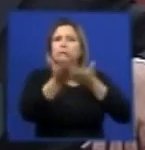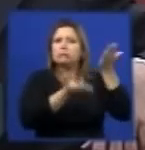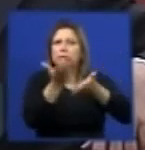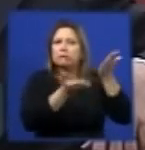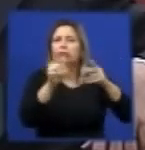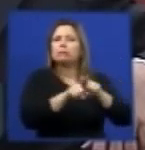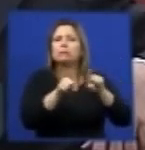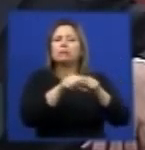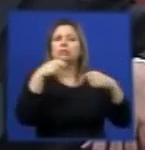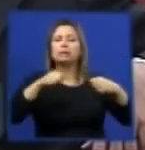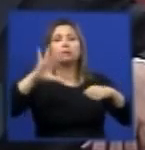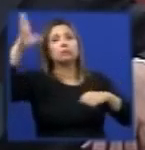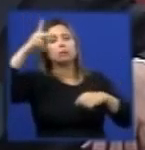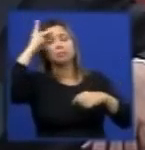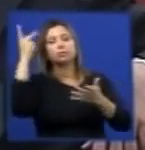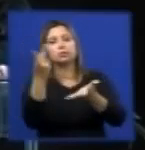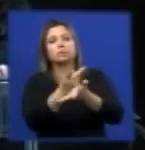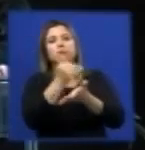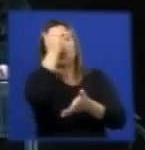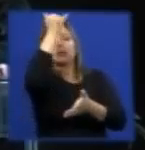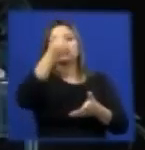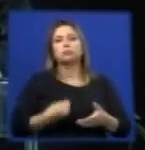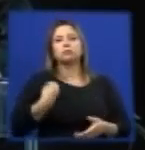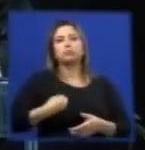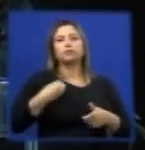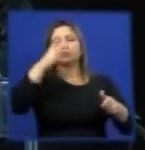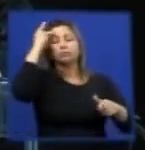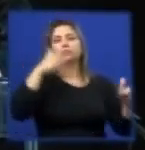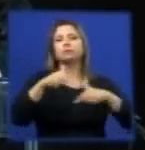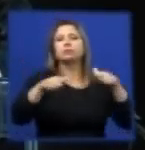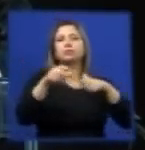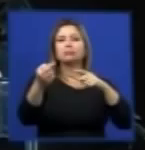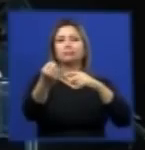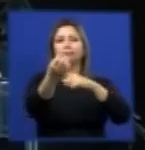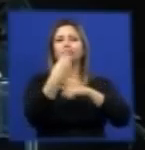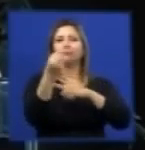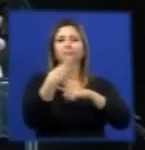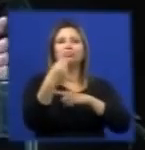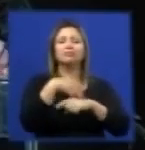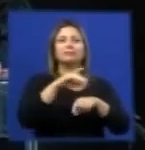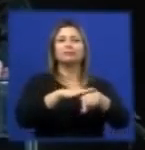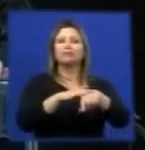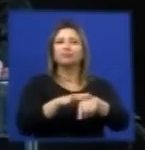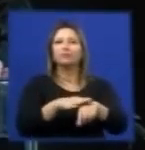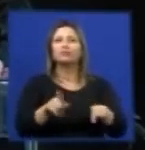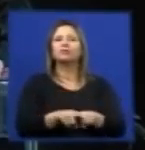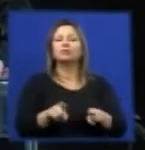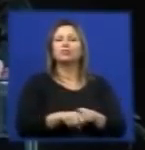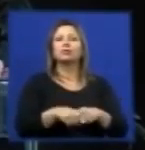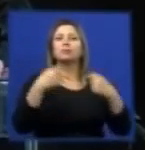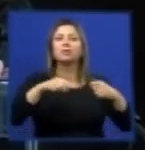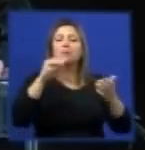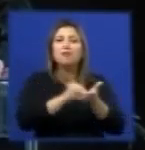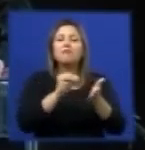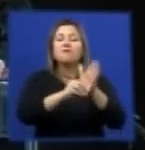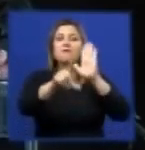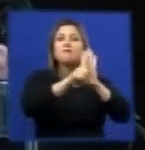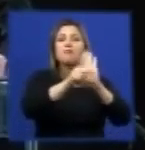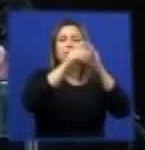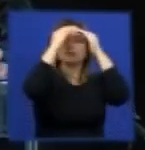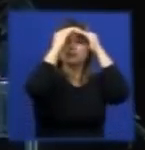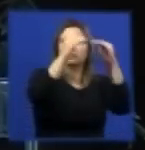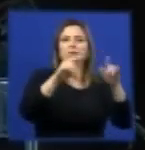trabalhadores. Muitas vezes nós não temos existe a falta de controle, existe a falta de legislação específica